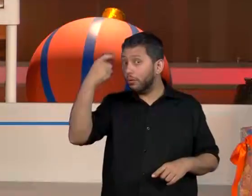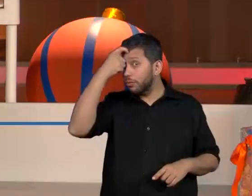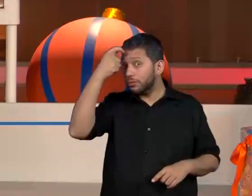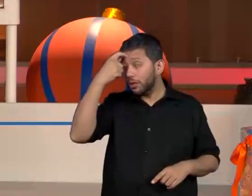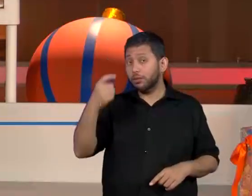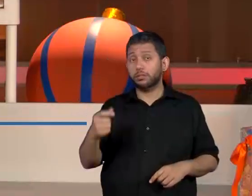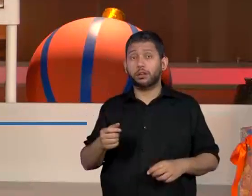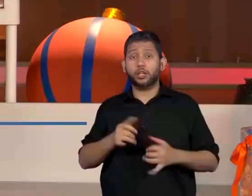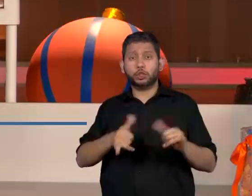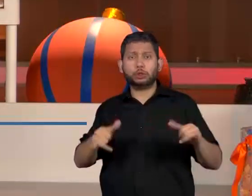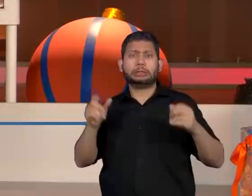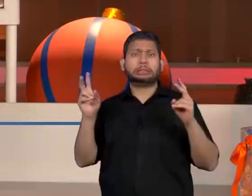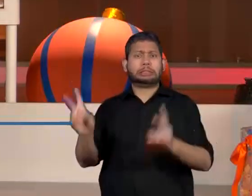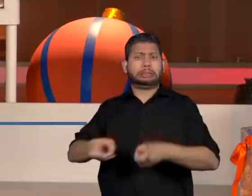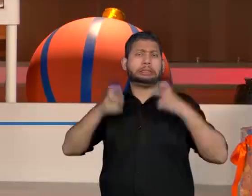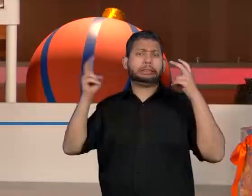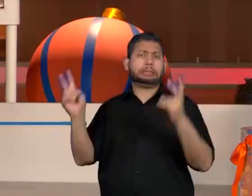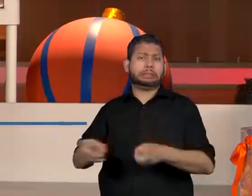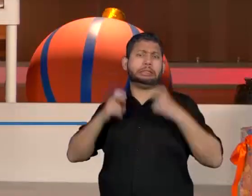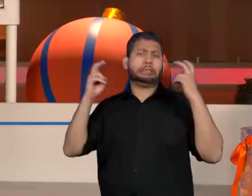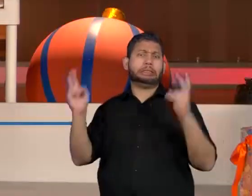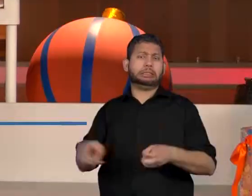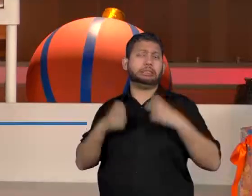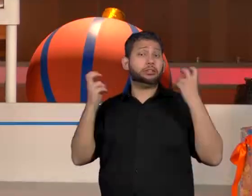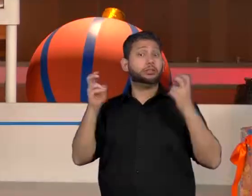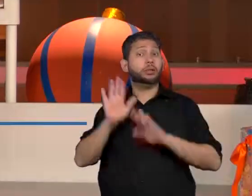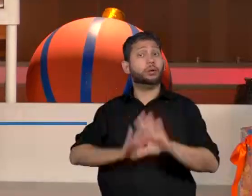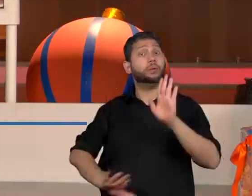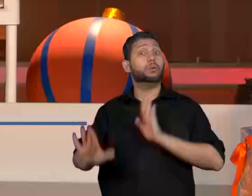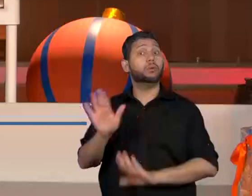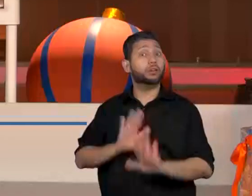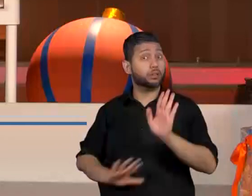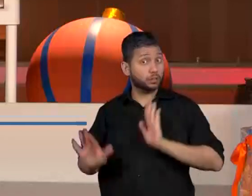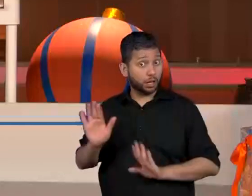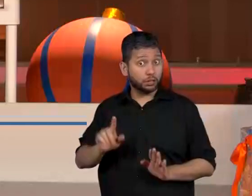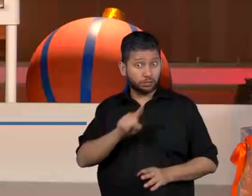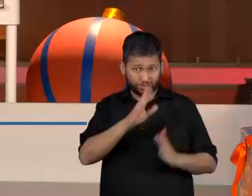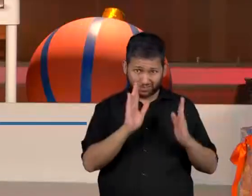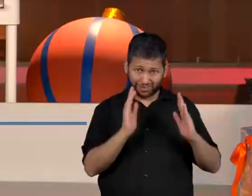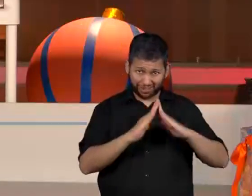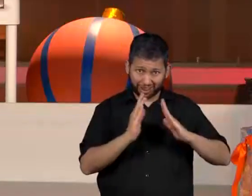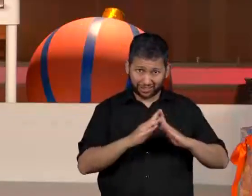necessidade de produção seja menor. Vamos entender isso melhor.